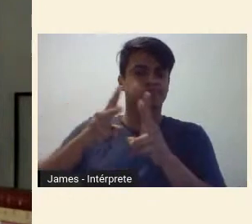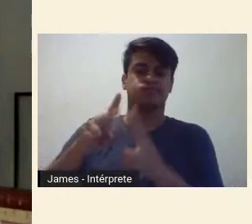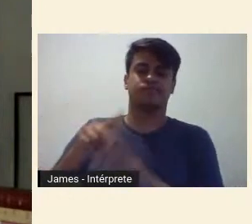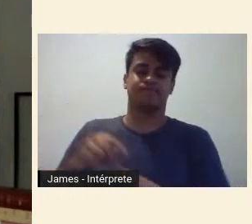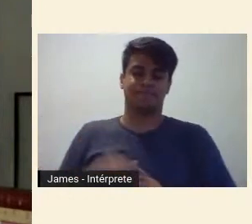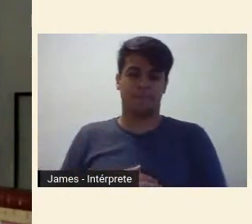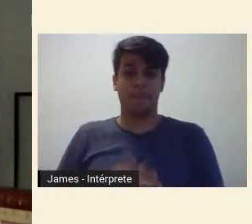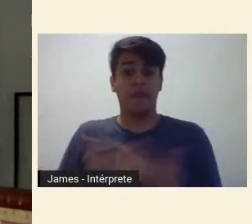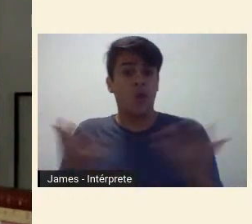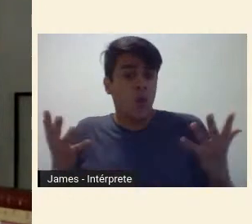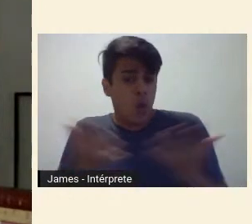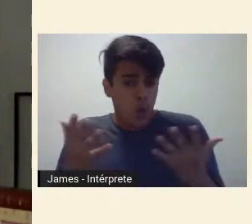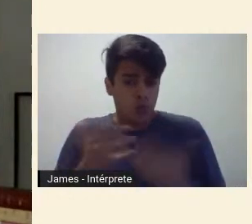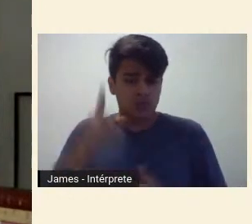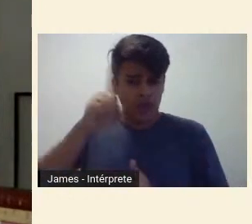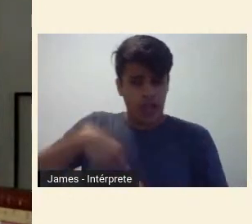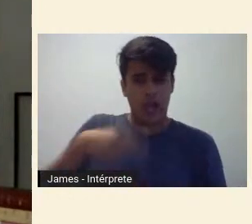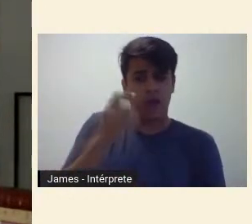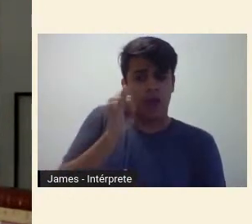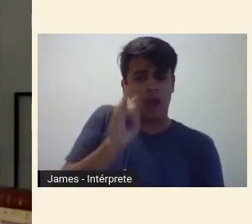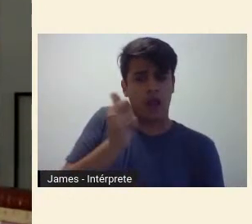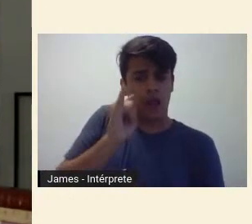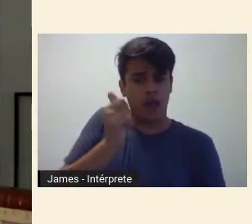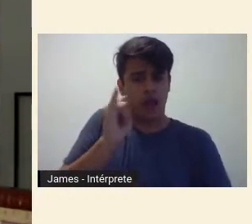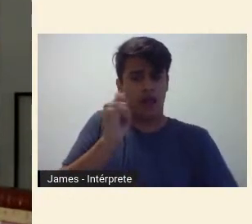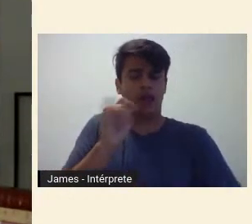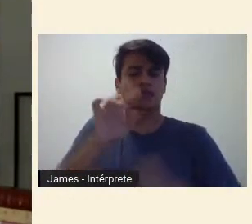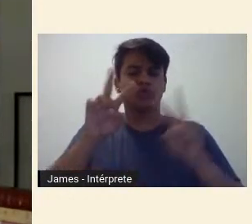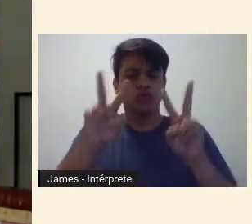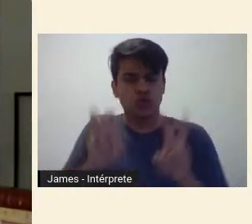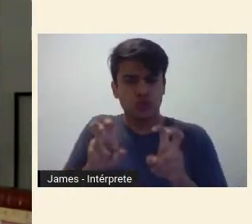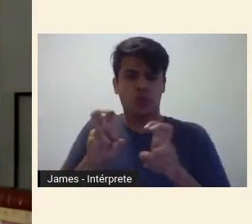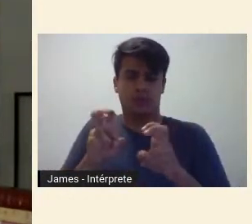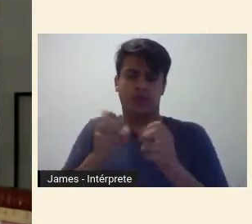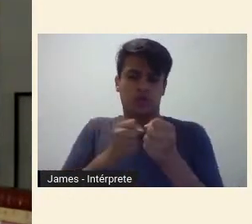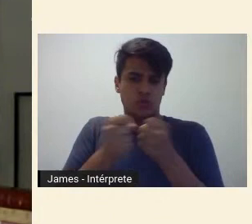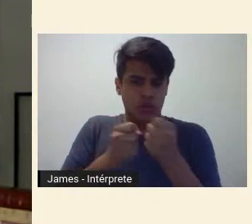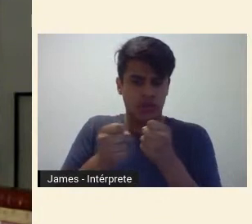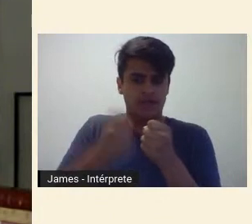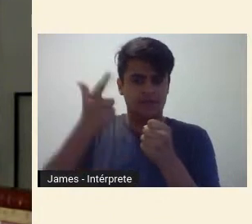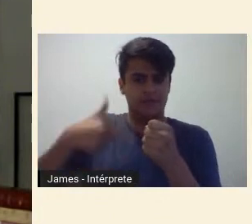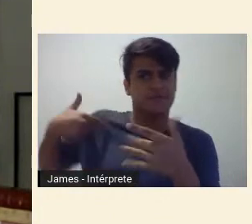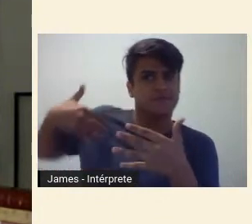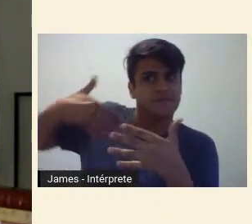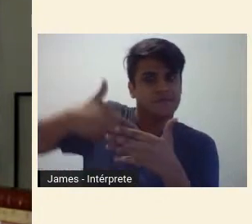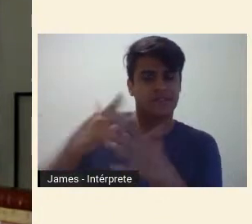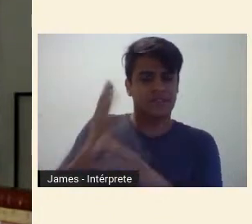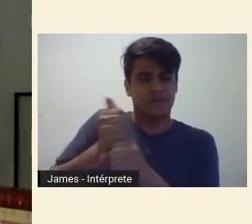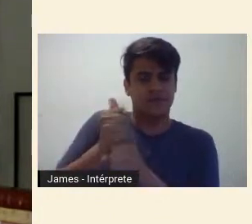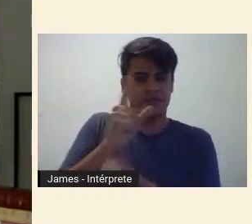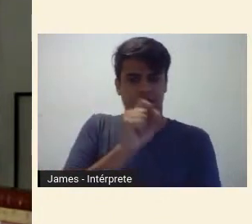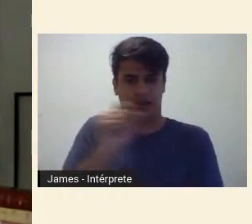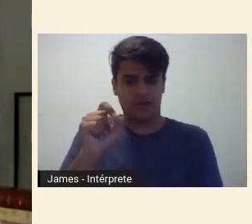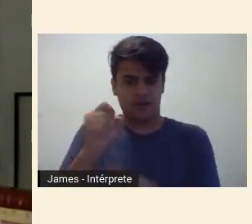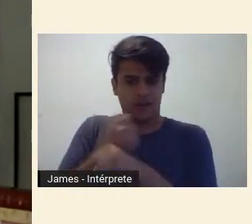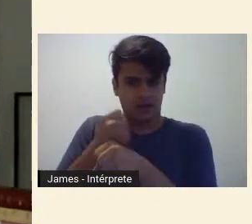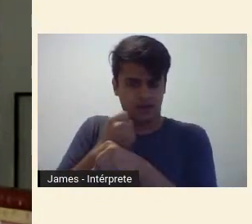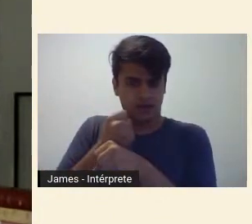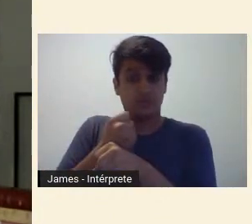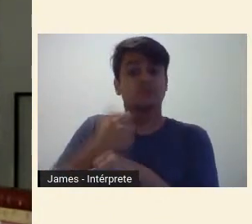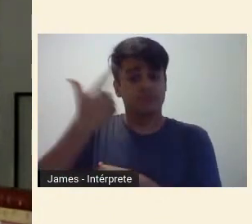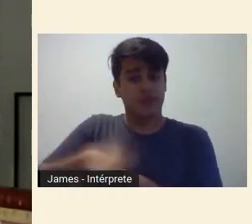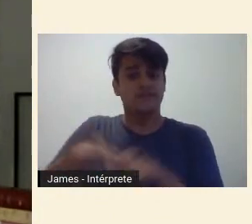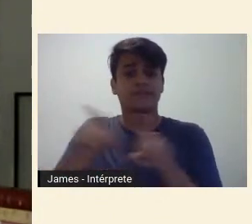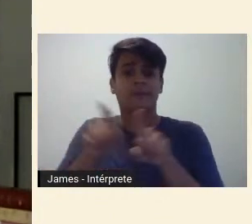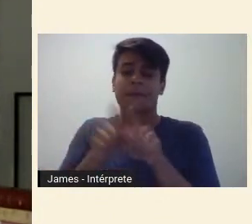subjacente a essa recepção crítica e jornalística ao longo de cem anos, partirei desse viés centenário para apontar como